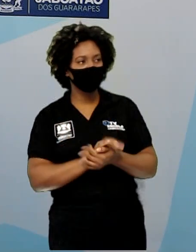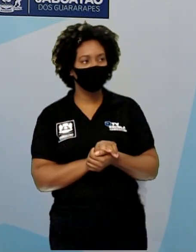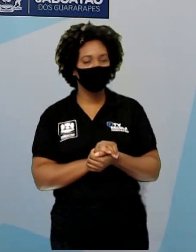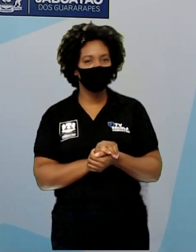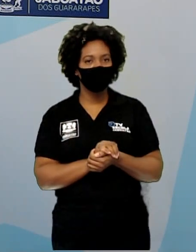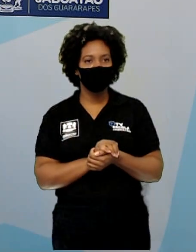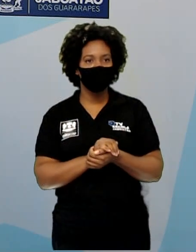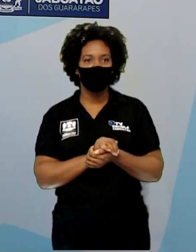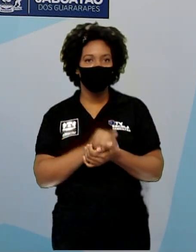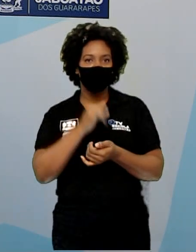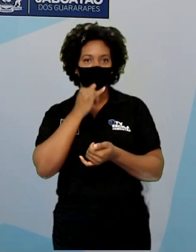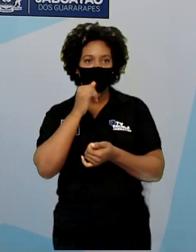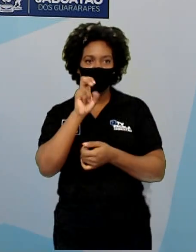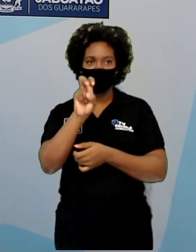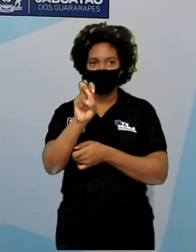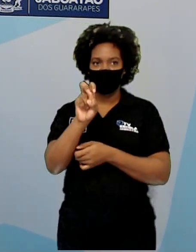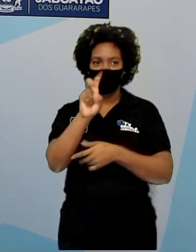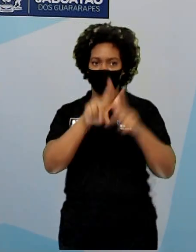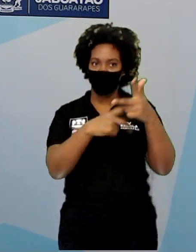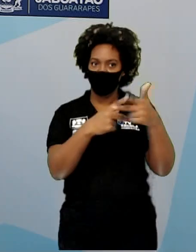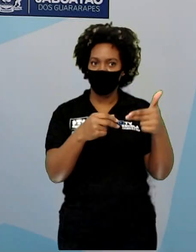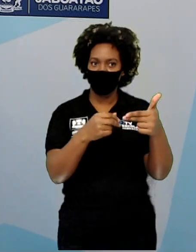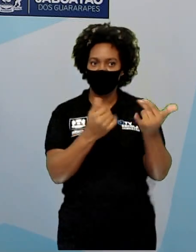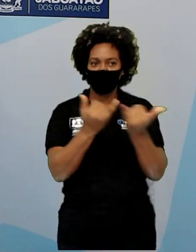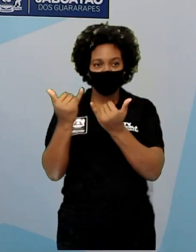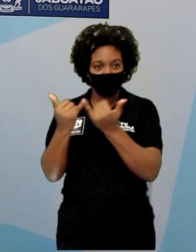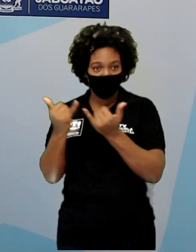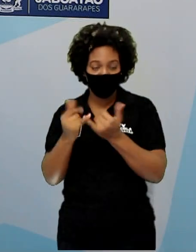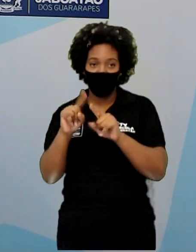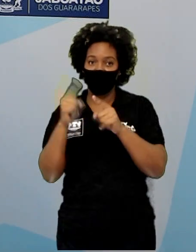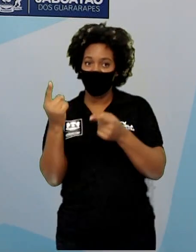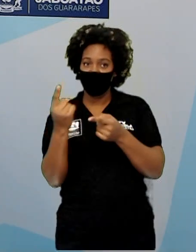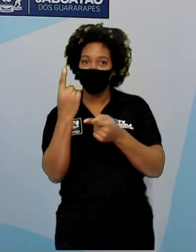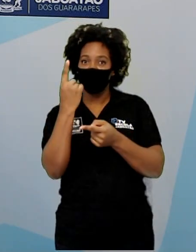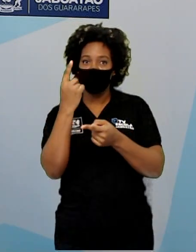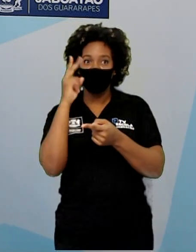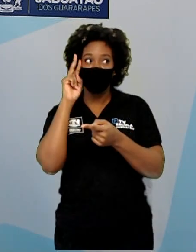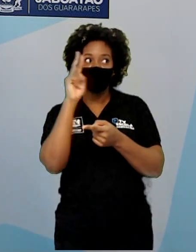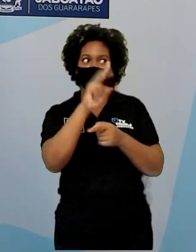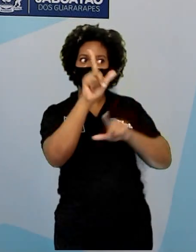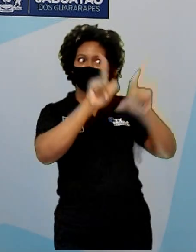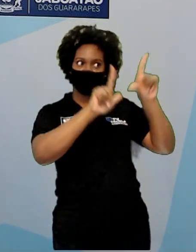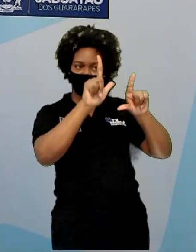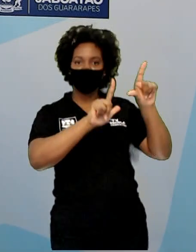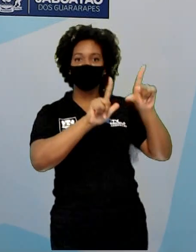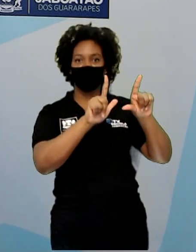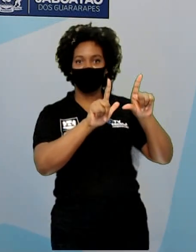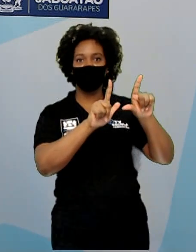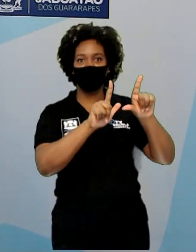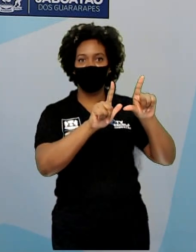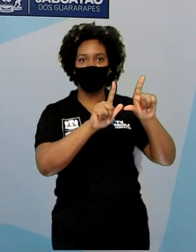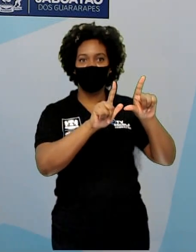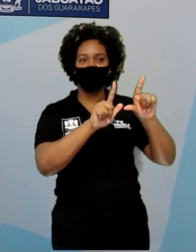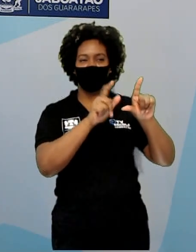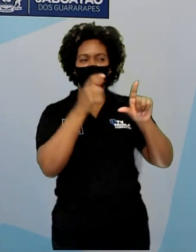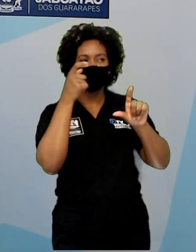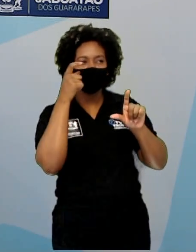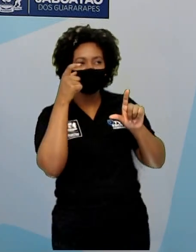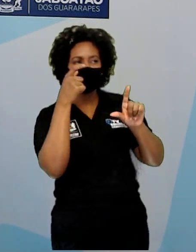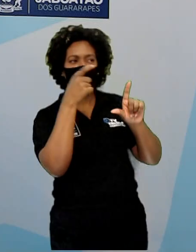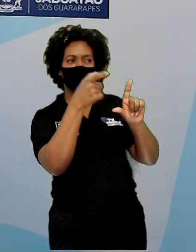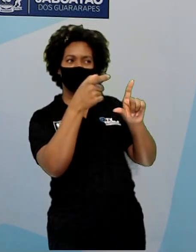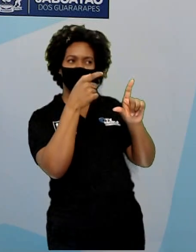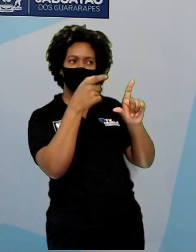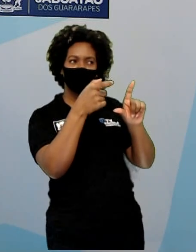produtos idênticos na prateleira. Mais um que o anúncio publicitário você viu e que você achou interessante,